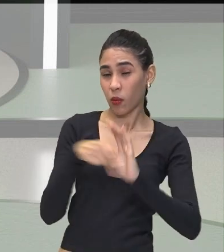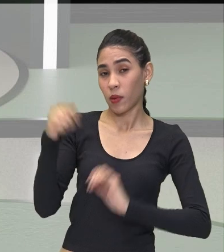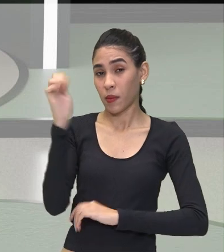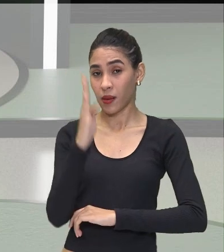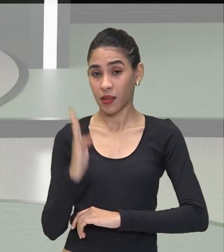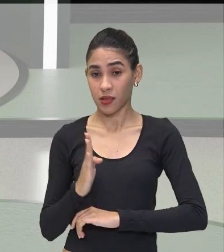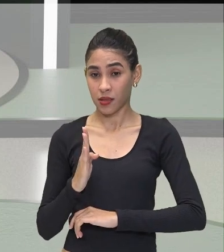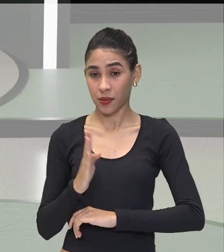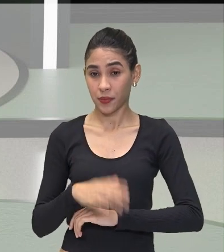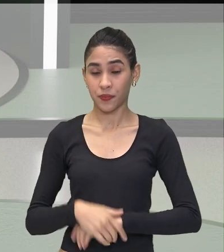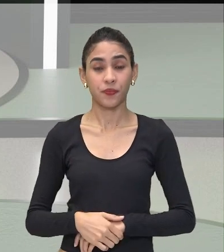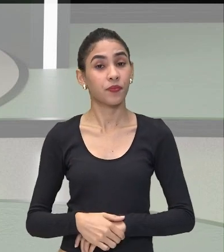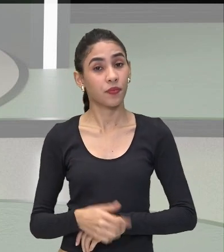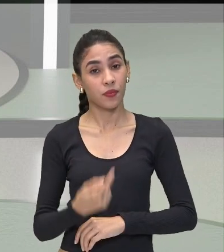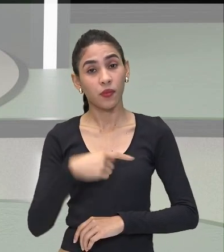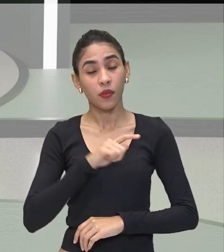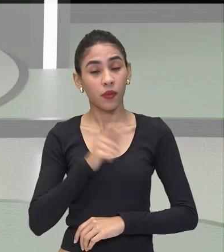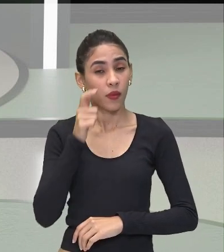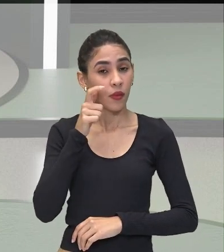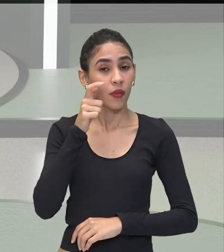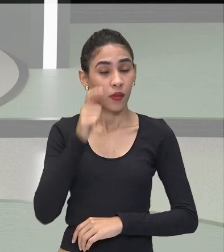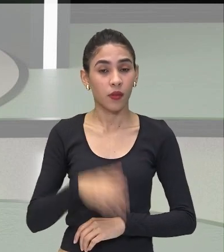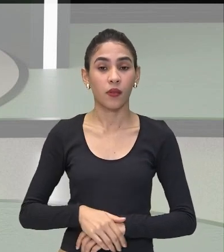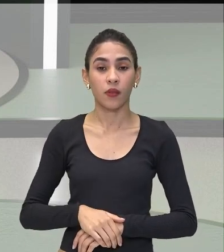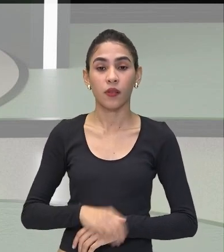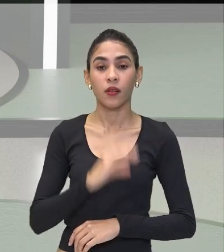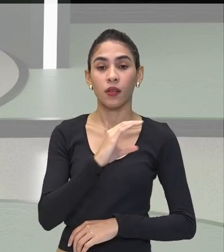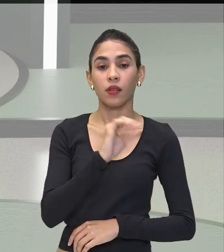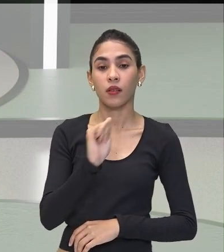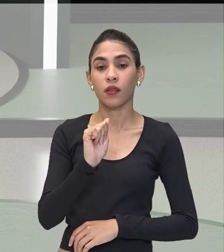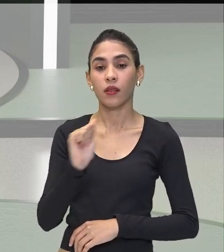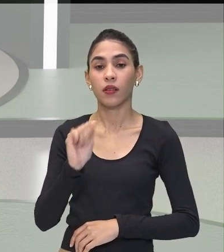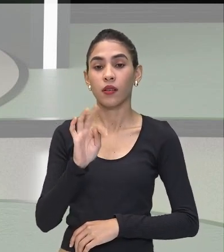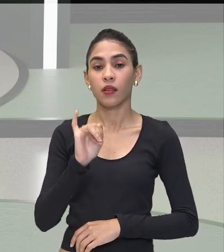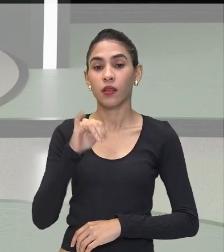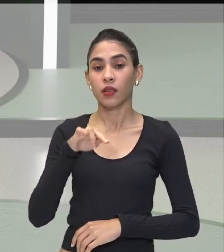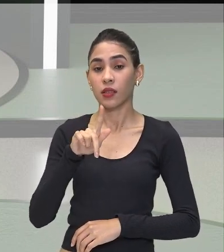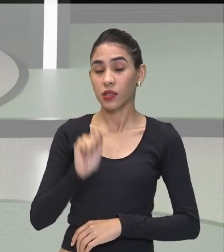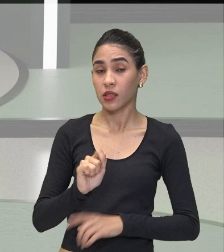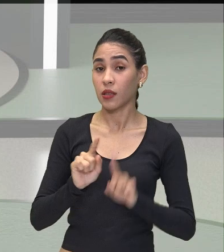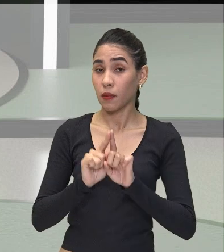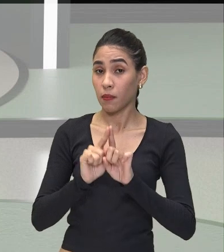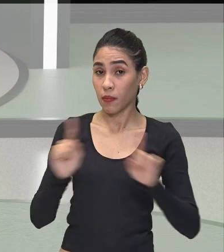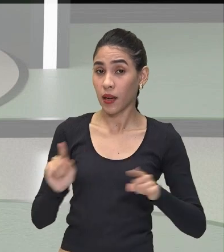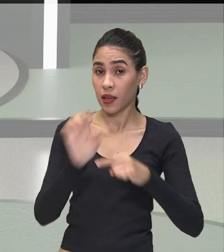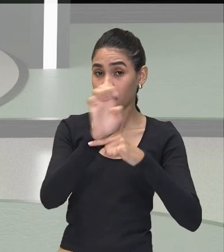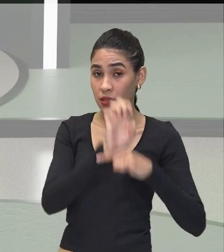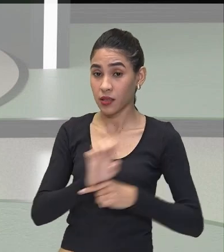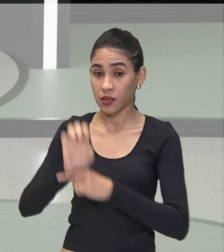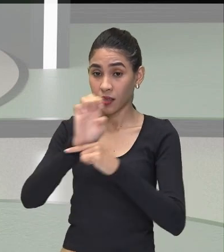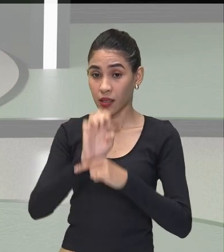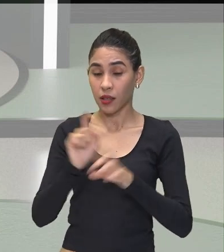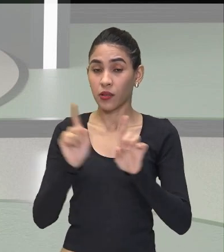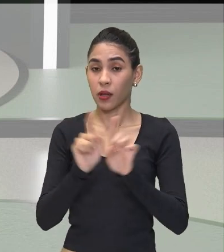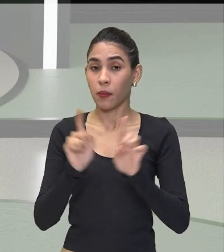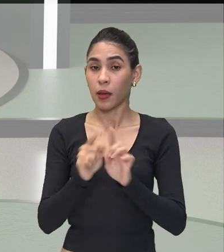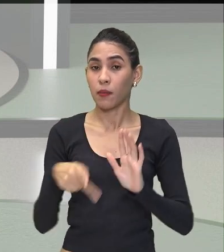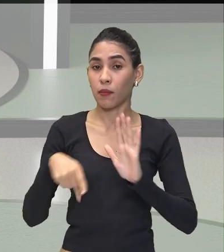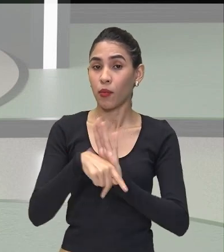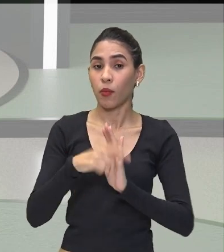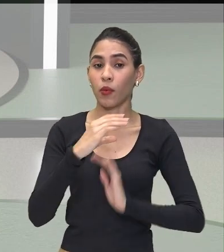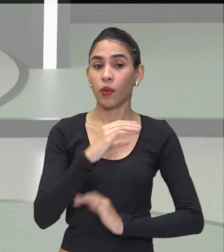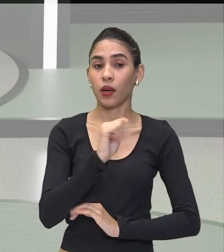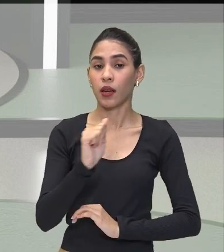A gente observa Que é o bioma Caatinga Só que Desses estados E regiões Que fazem parte Do bioma